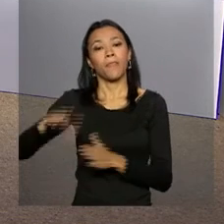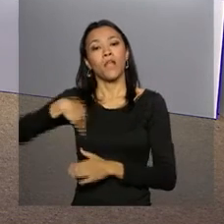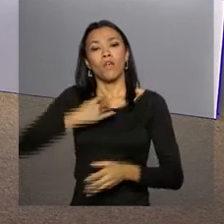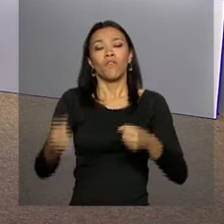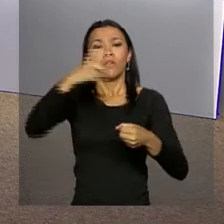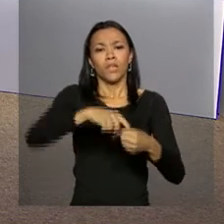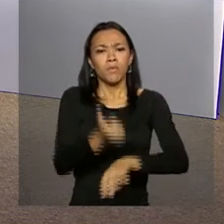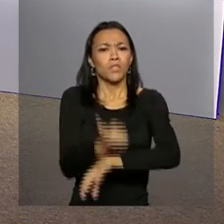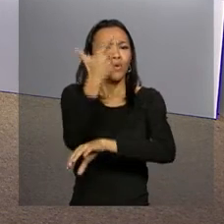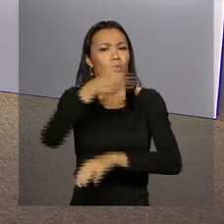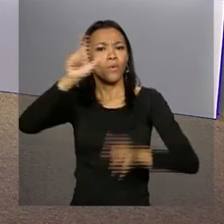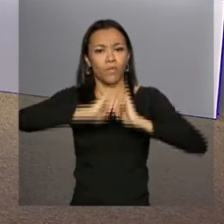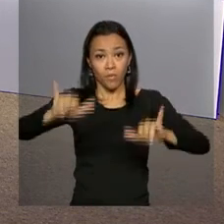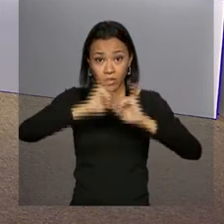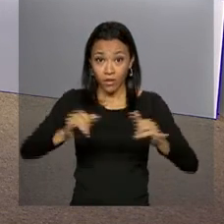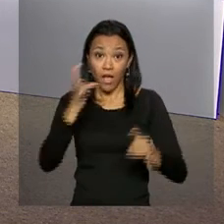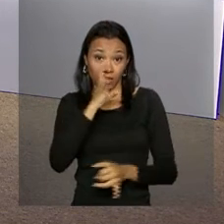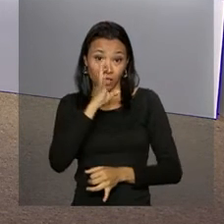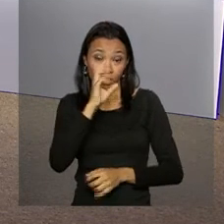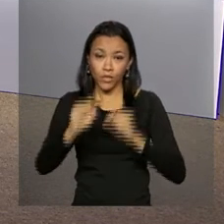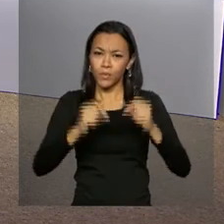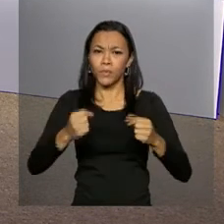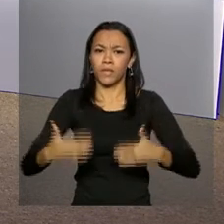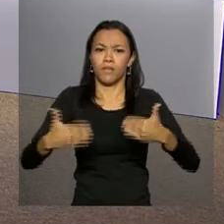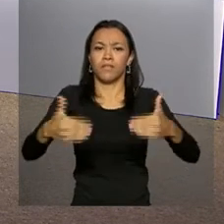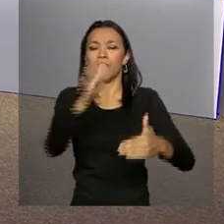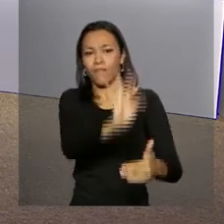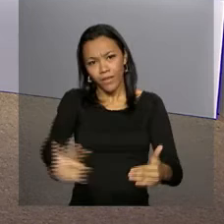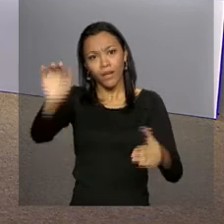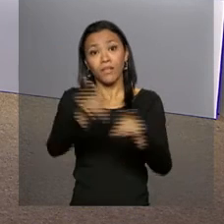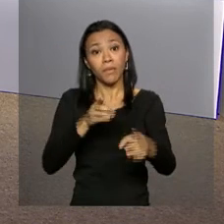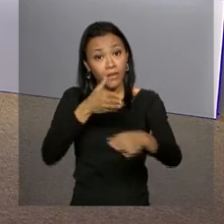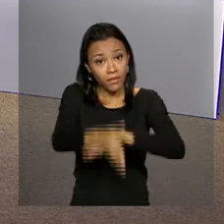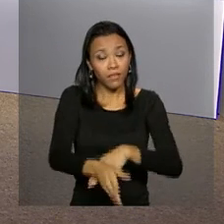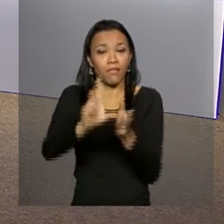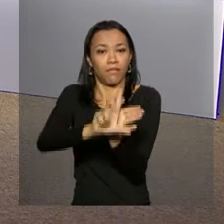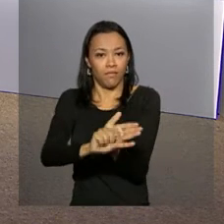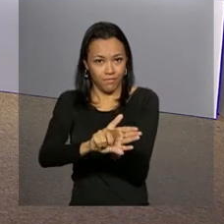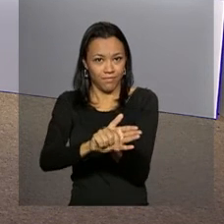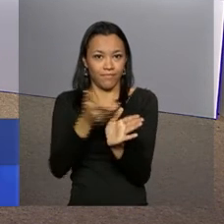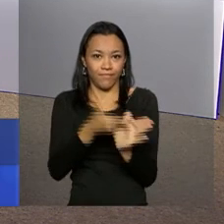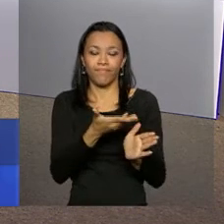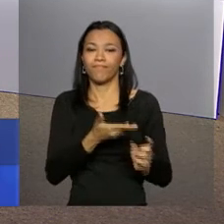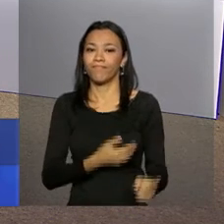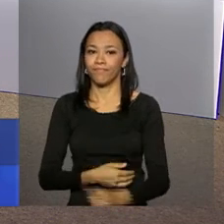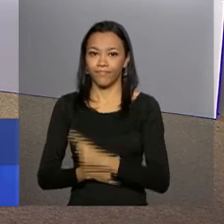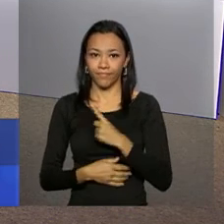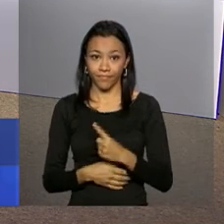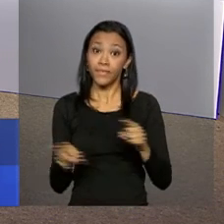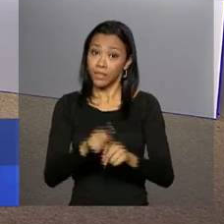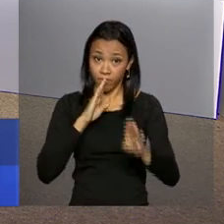ao meio-dia com outras informações. Acompanhe as novidades do Executivo Federal também nas nossas redes sociais twitter.com.br,